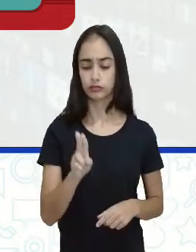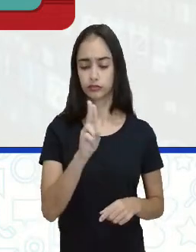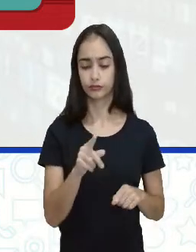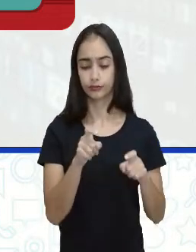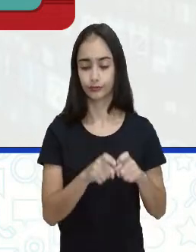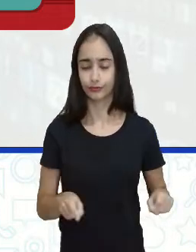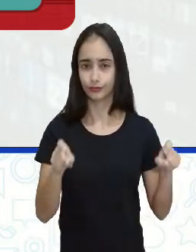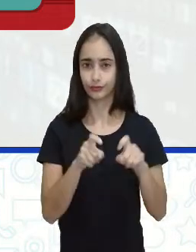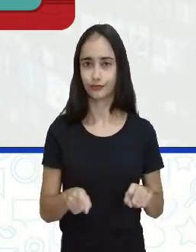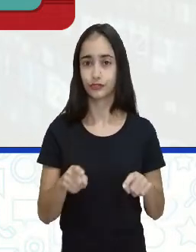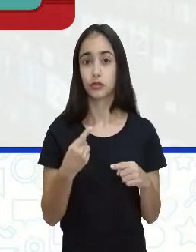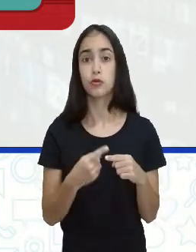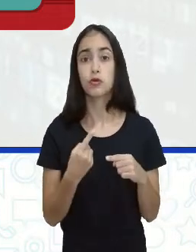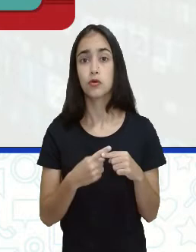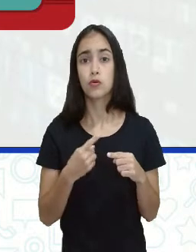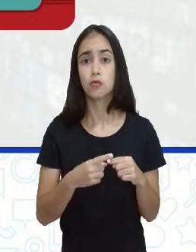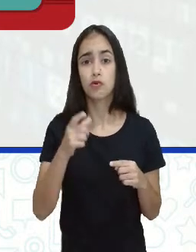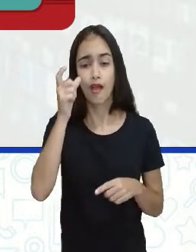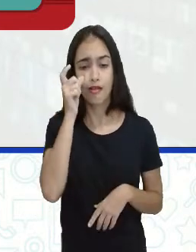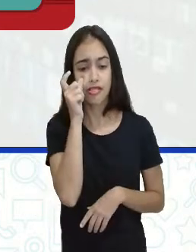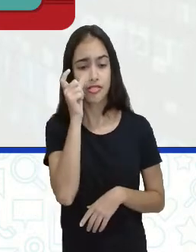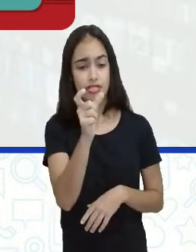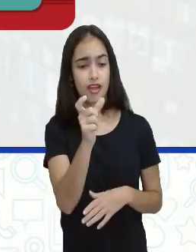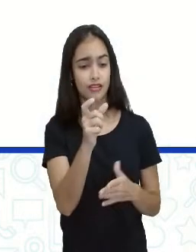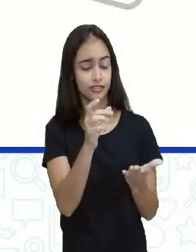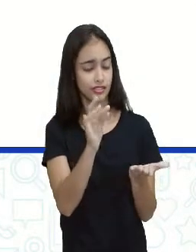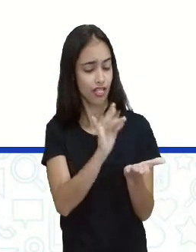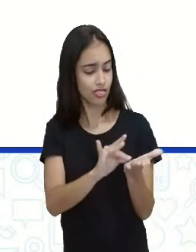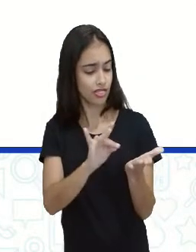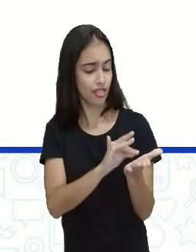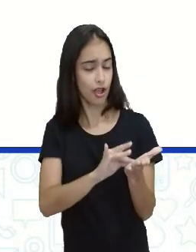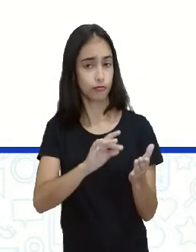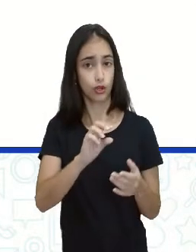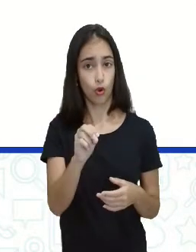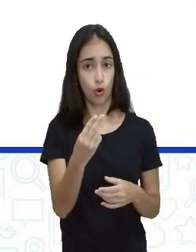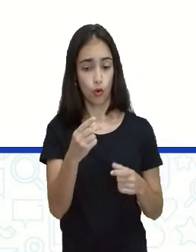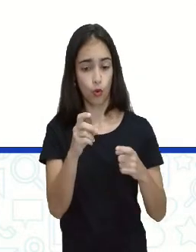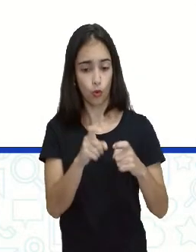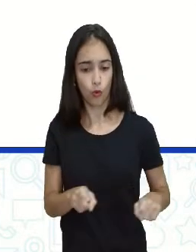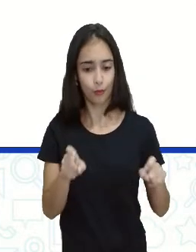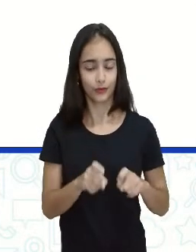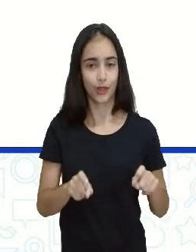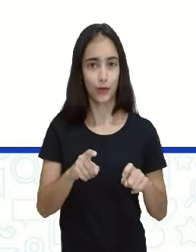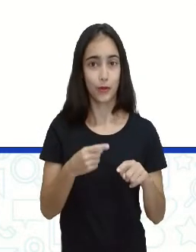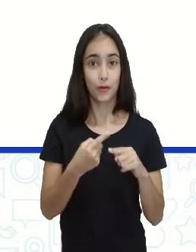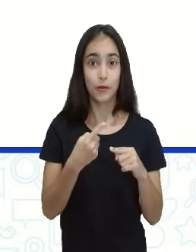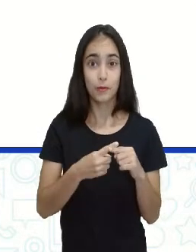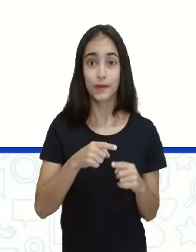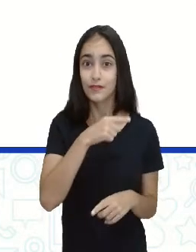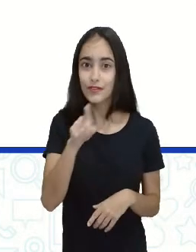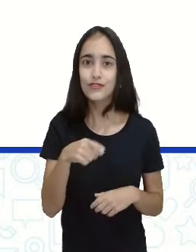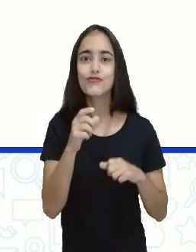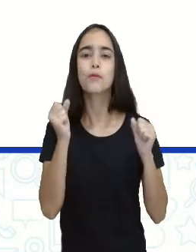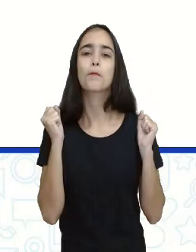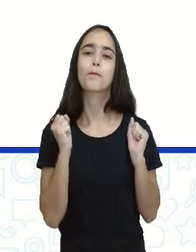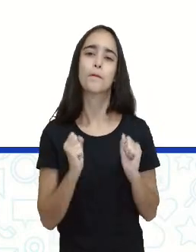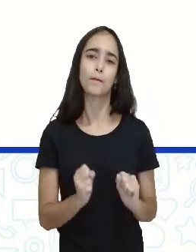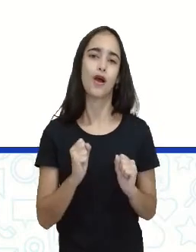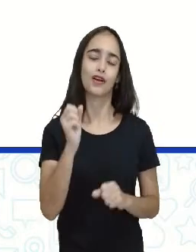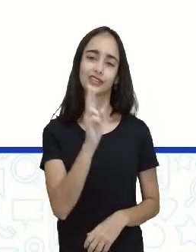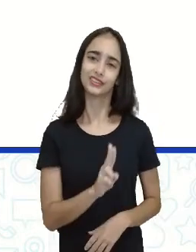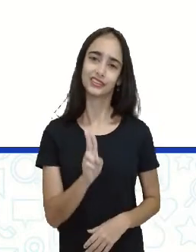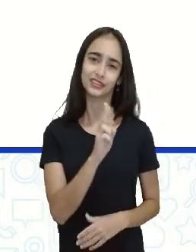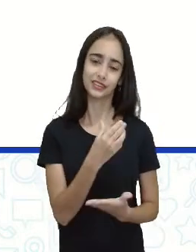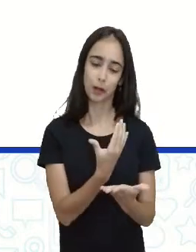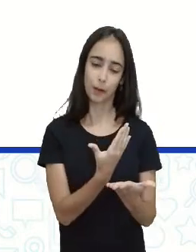É interessante porque vocês podem usar o aplicativo, que o pessoal